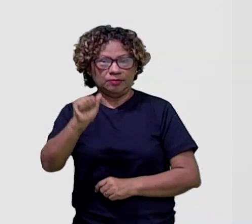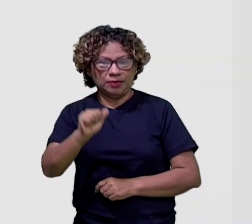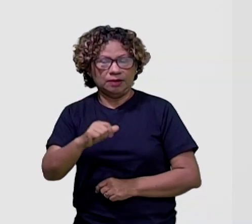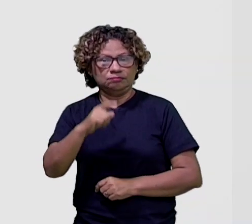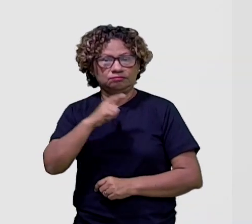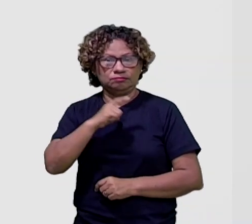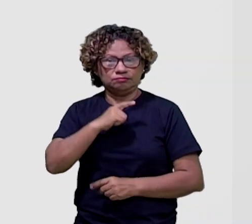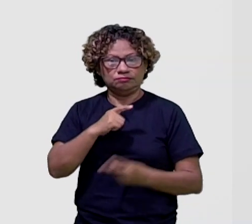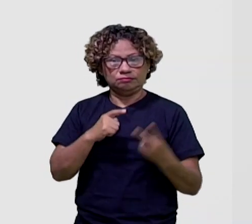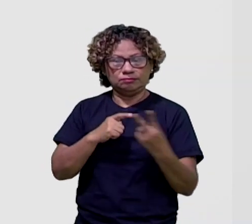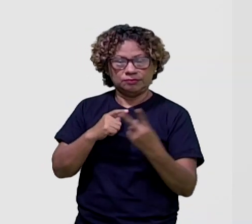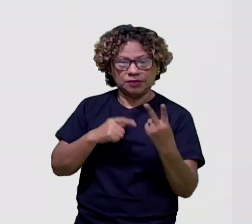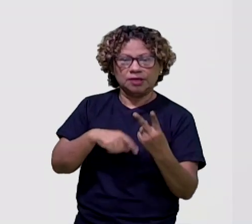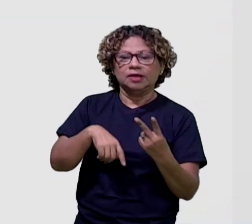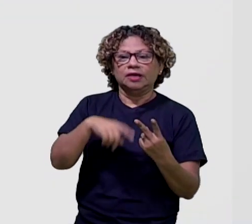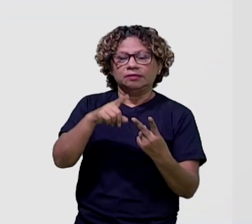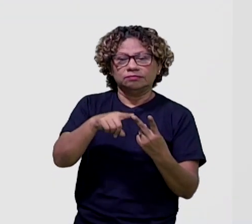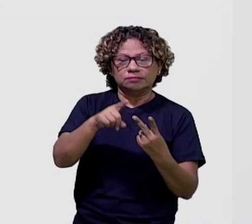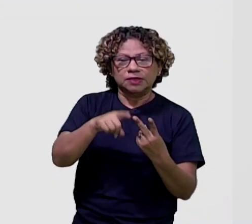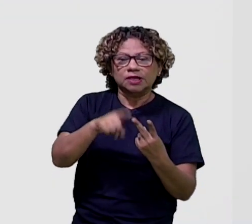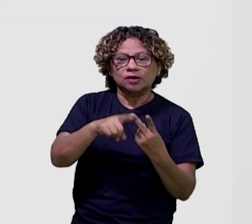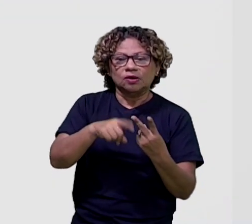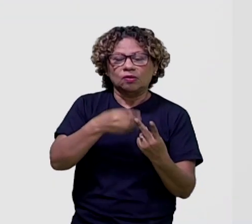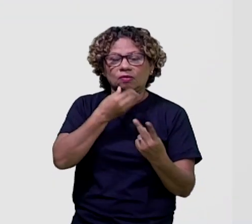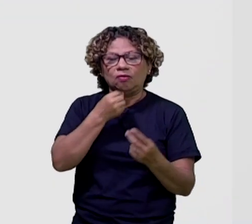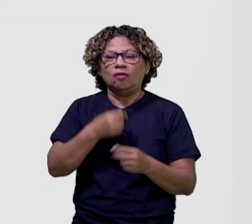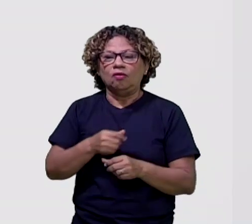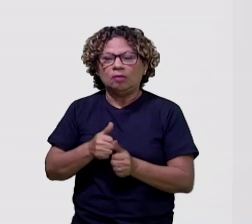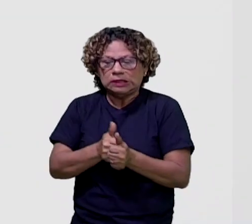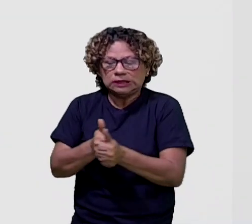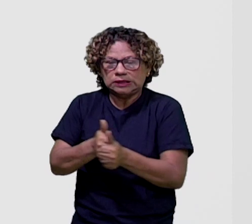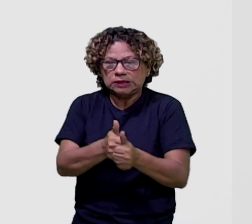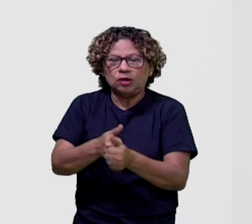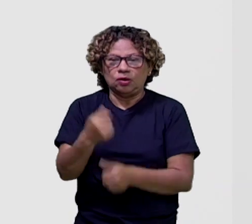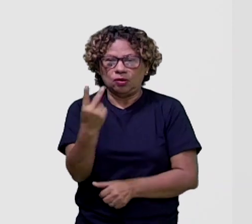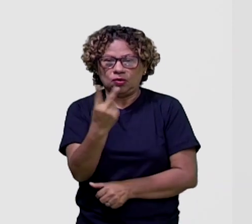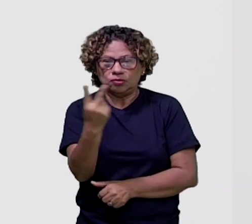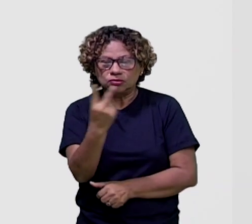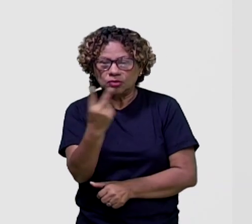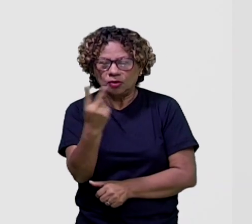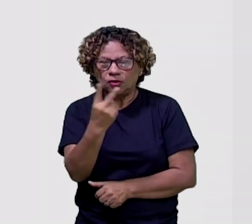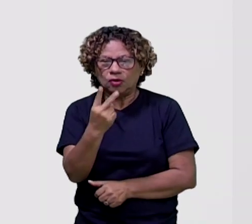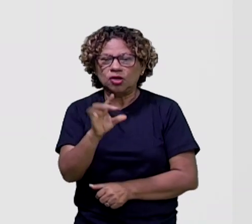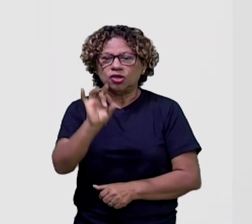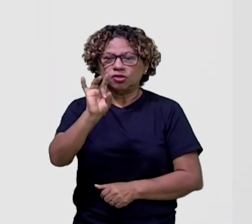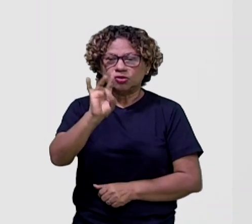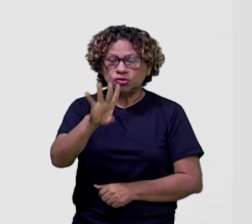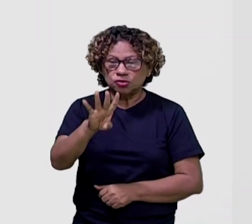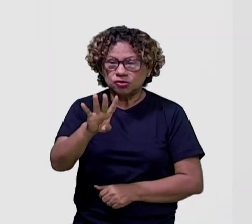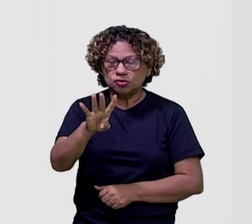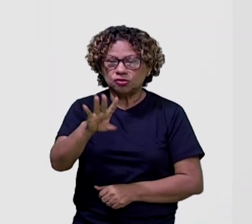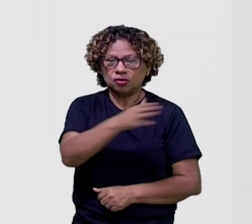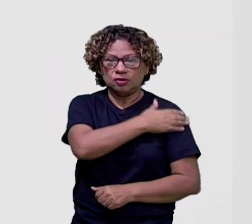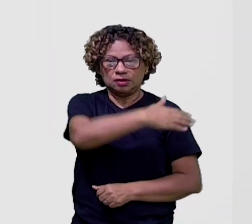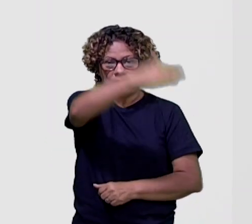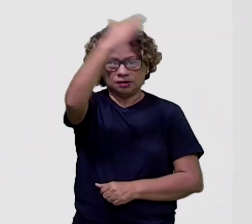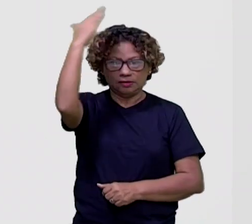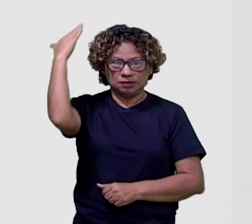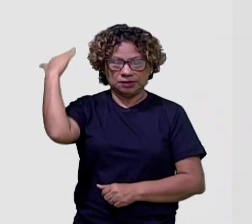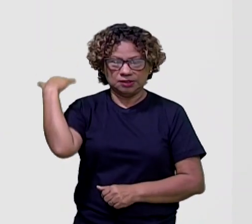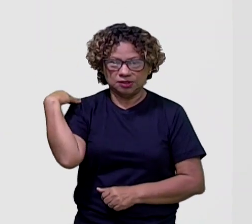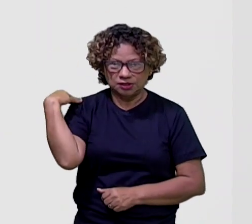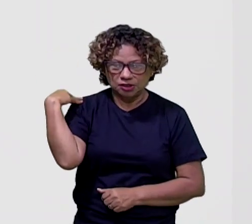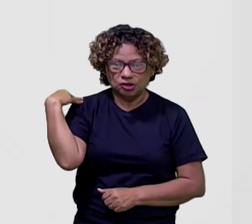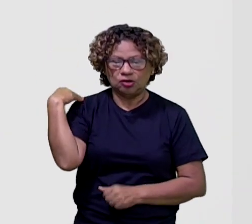de Aracaju, que os persegue pela região. Somente a aparição de Nossa Senhora poderá salvar essa